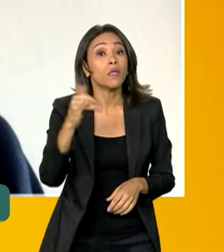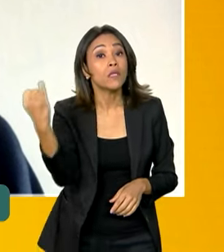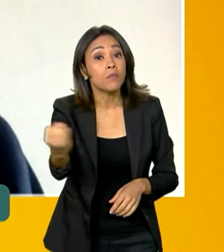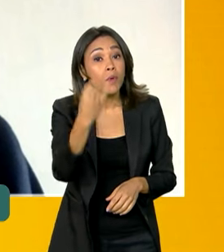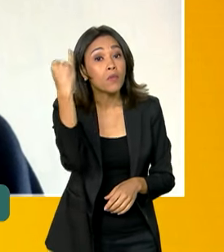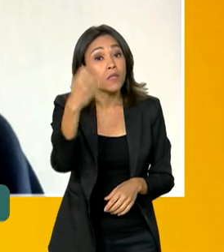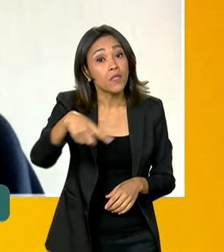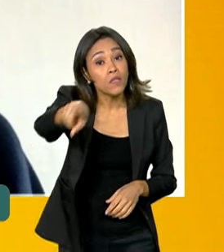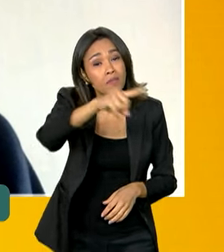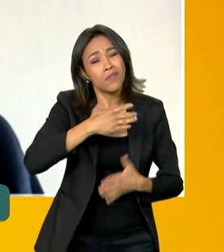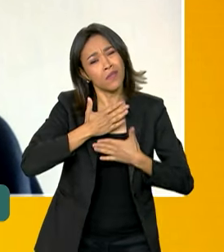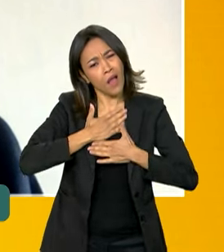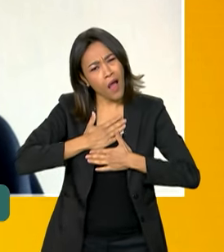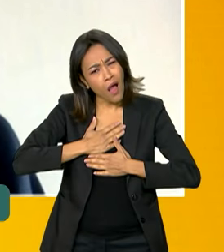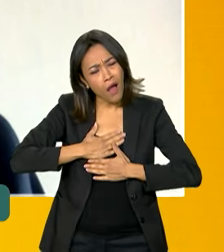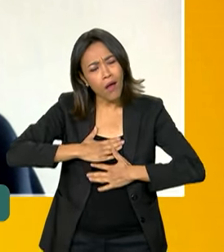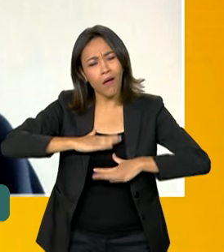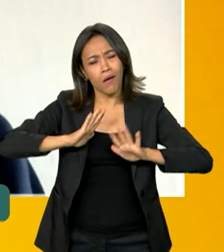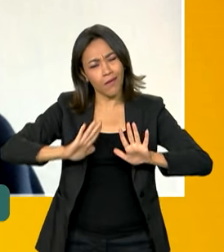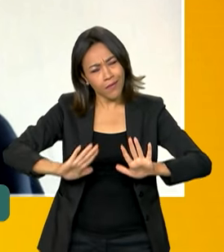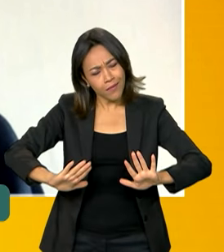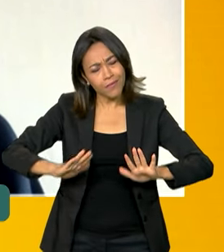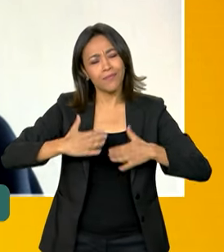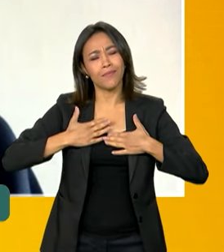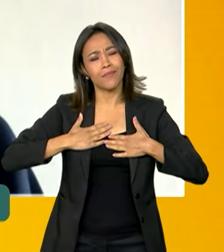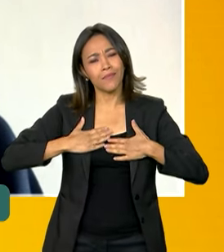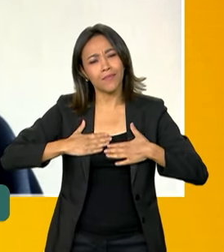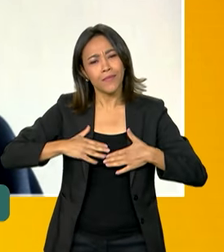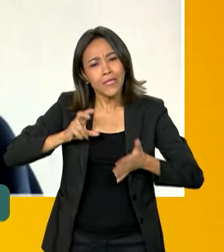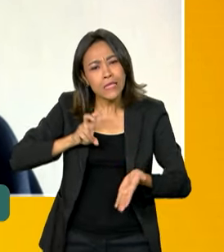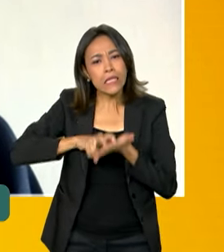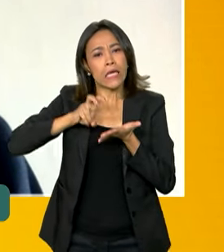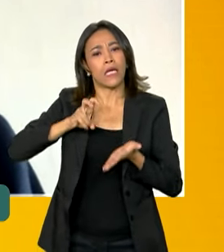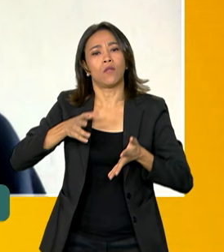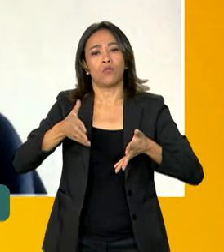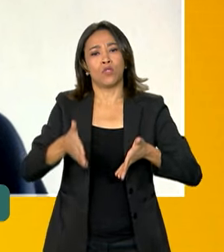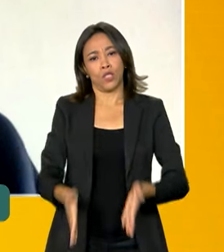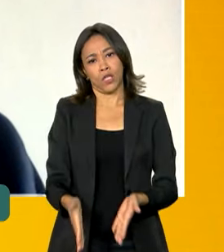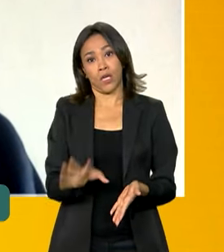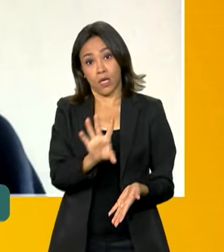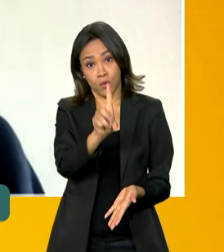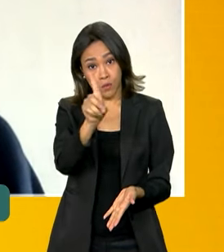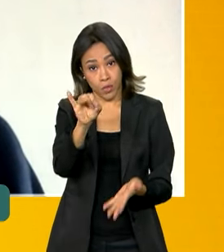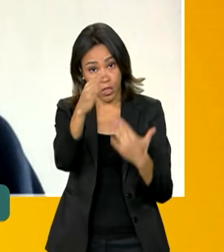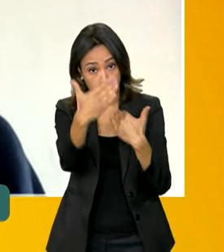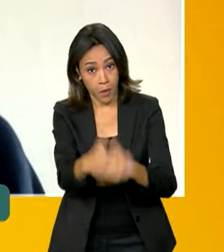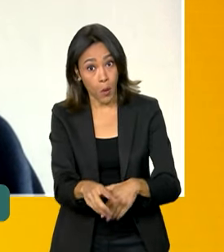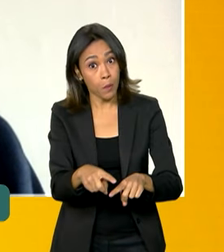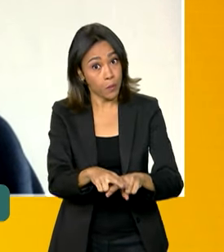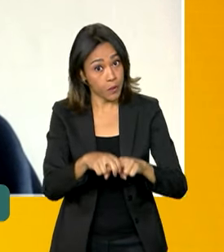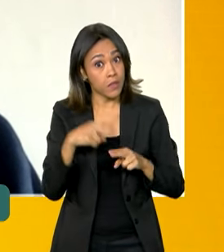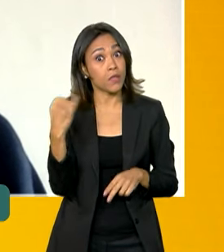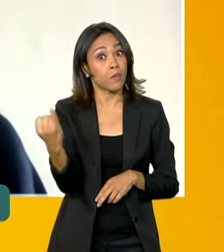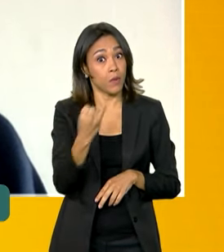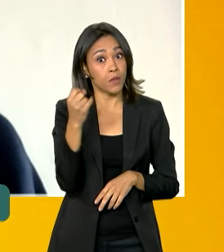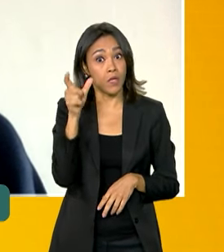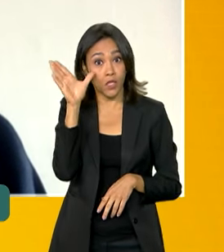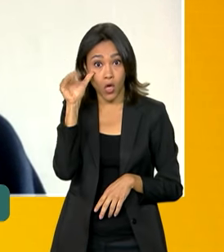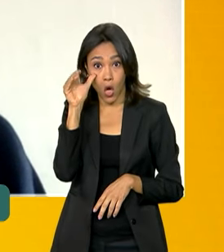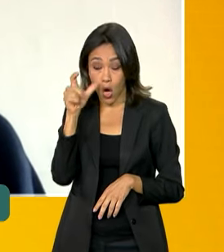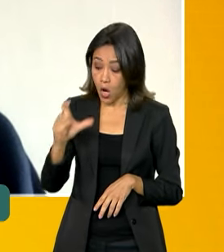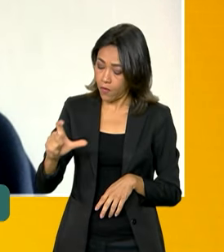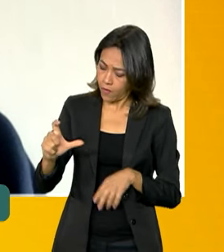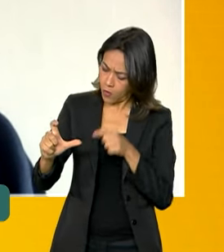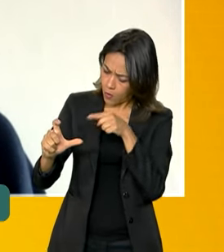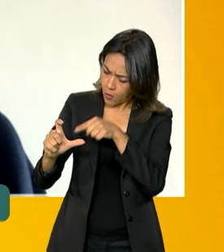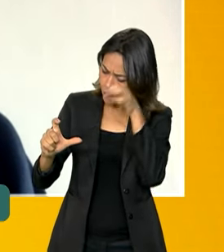calma. Chegarem lá com calma, chegarem cedo no local de prova. Por isso que é bom ver o cartão de confirmação, para não ter aquela